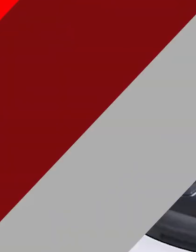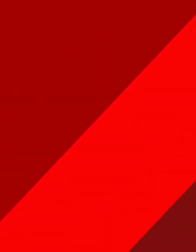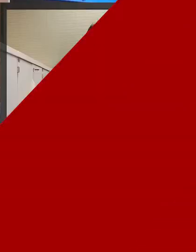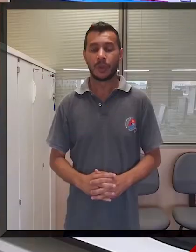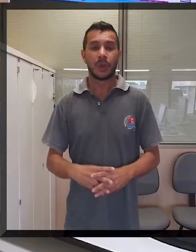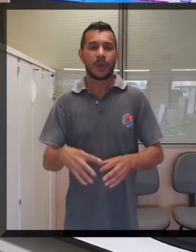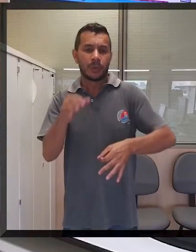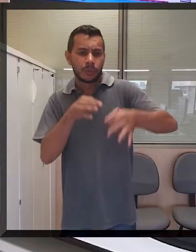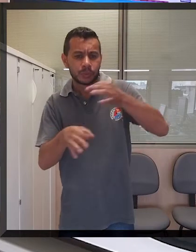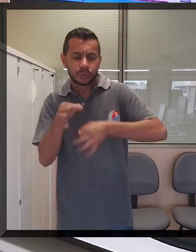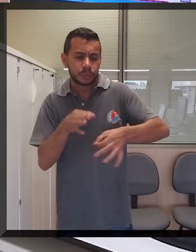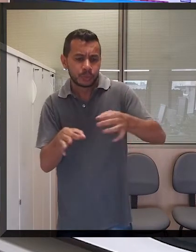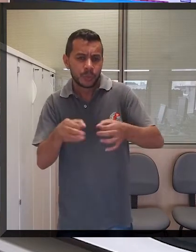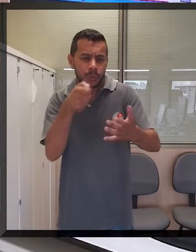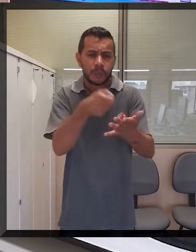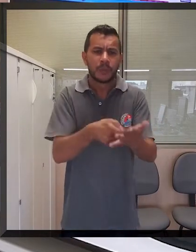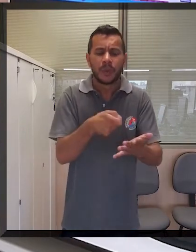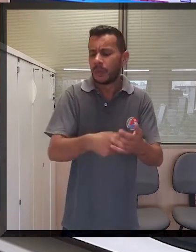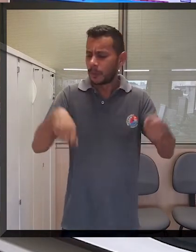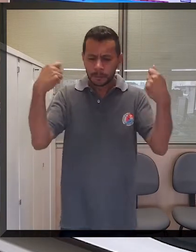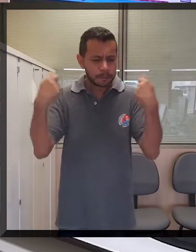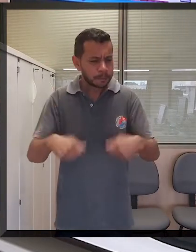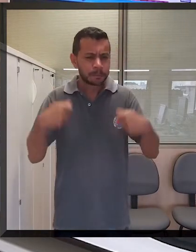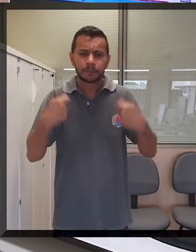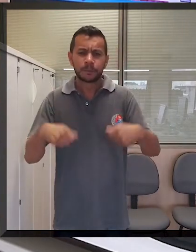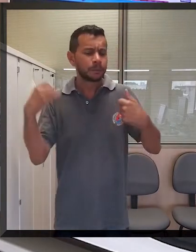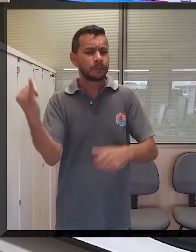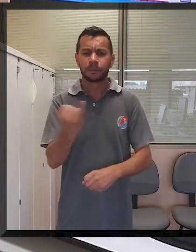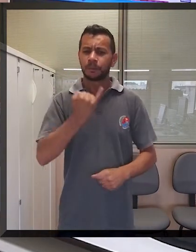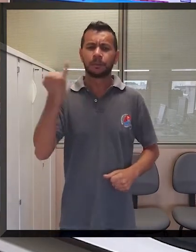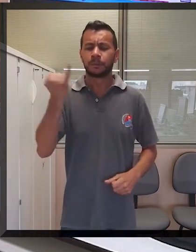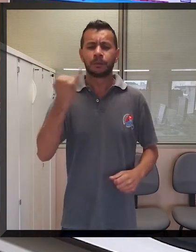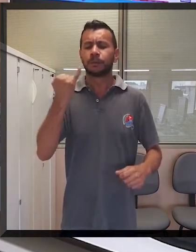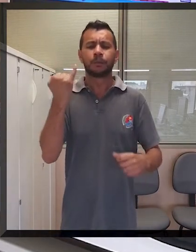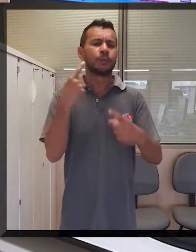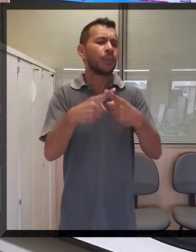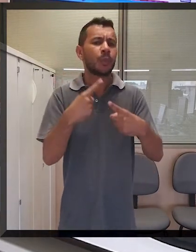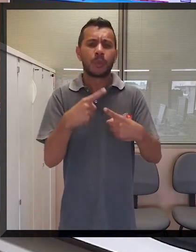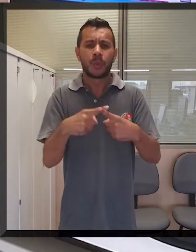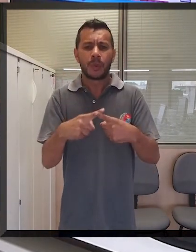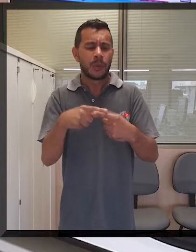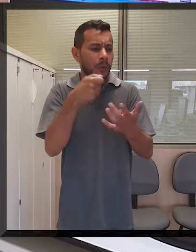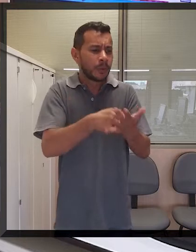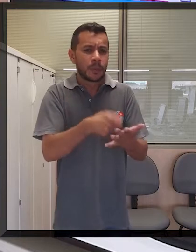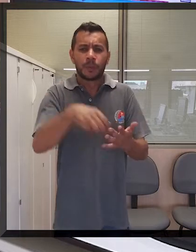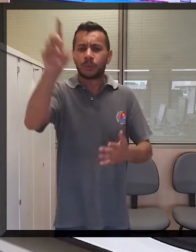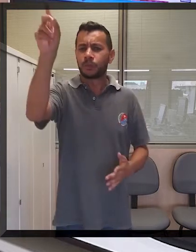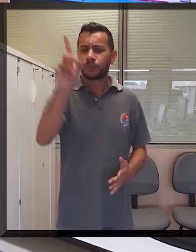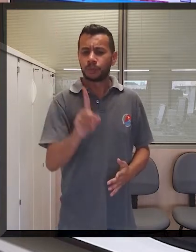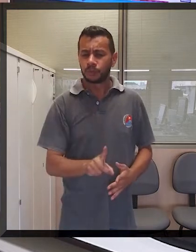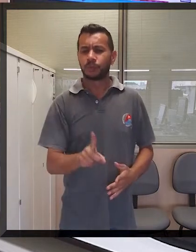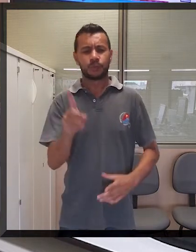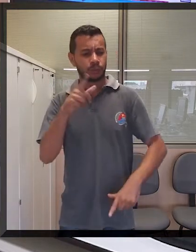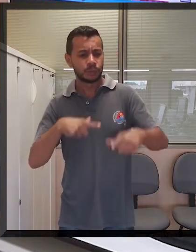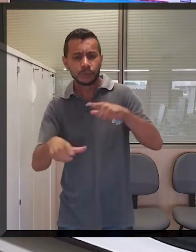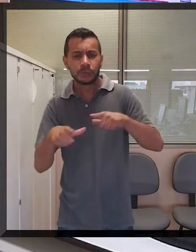E as estratégias de luta são indispensáveis, porque os ataques ao direito dos trabalhadores são diários.